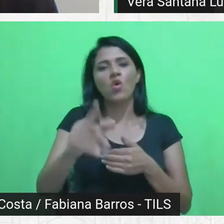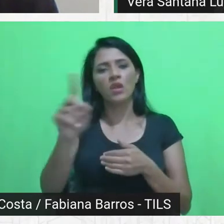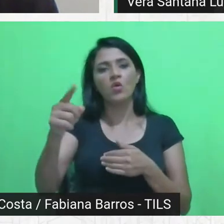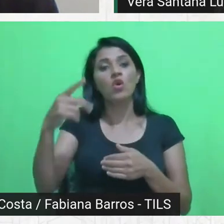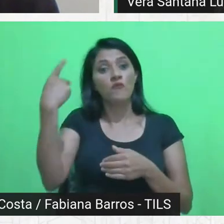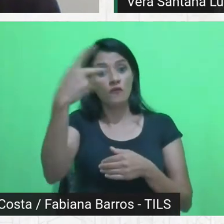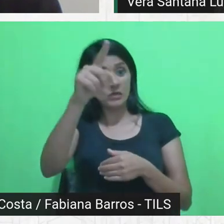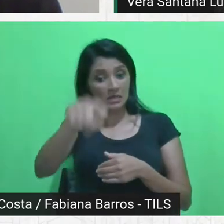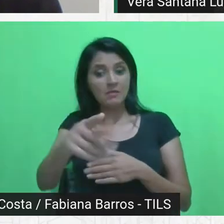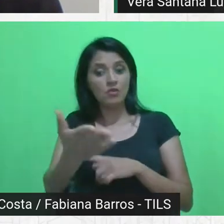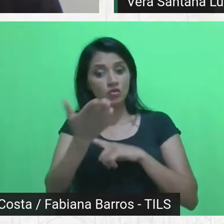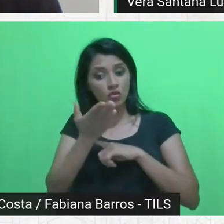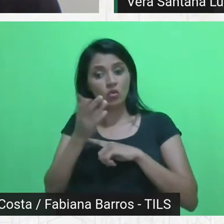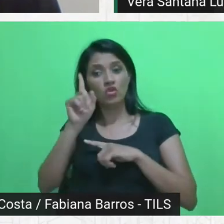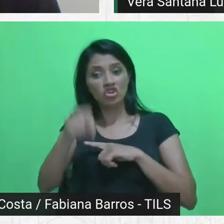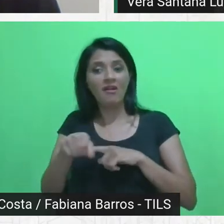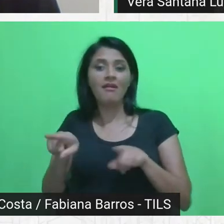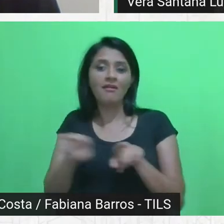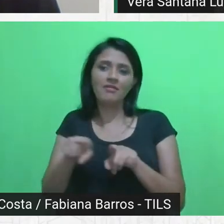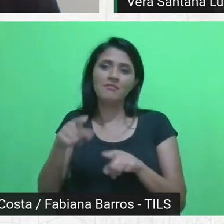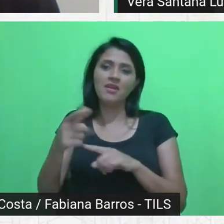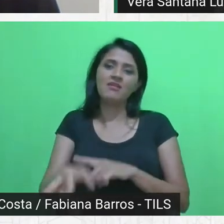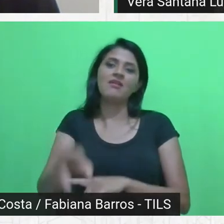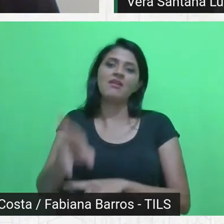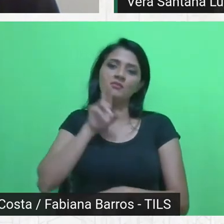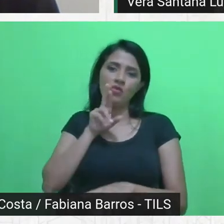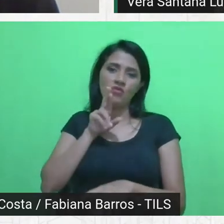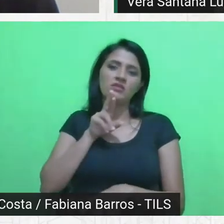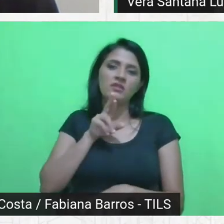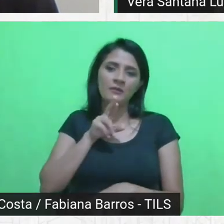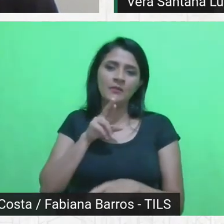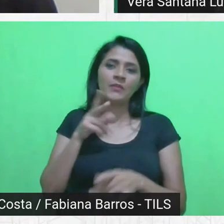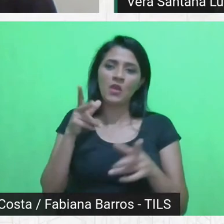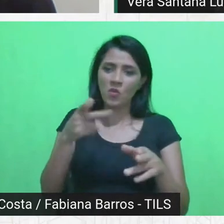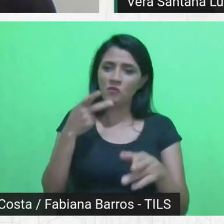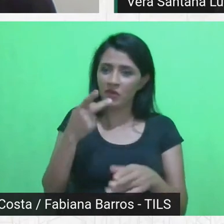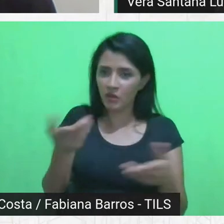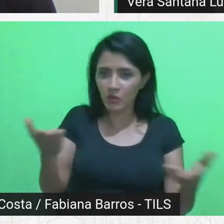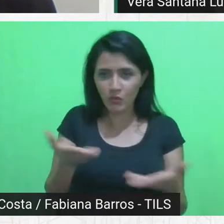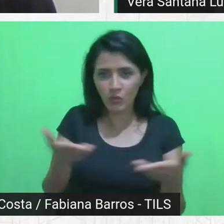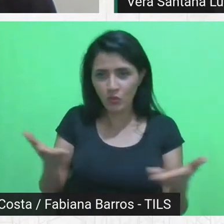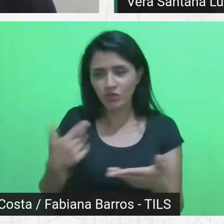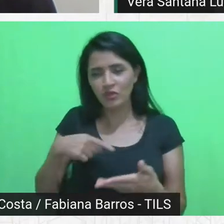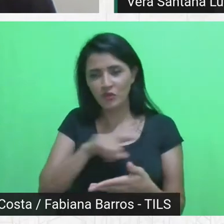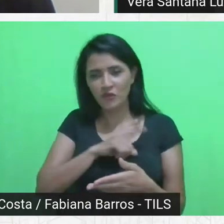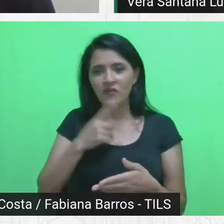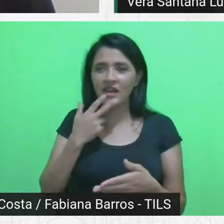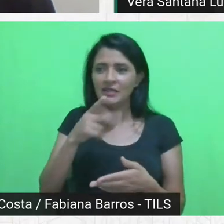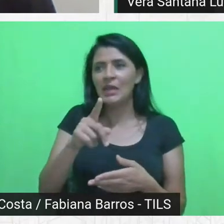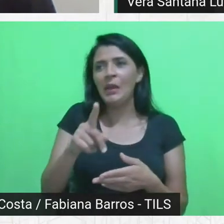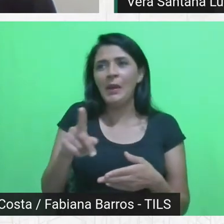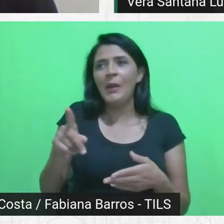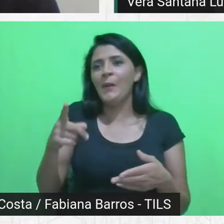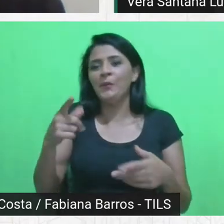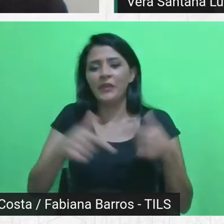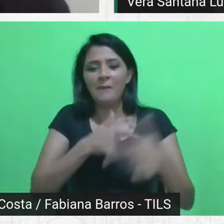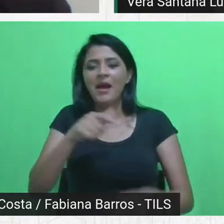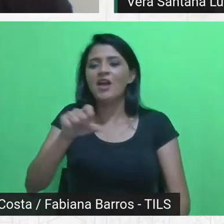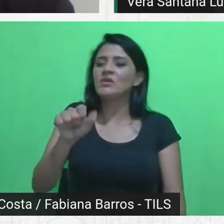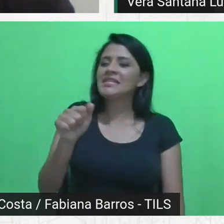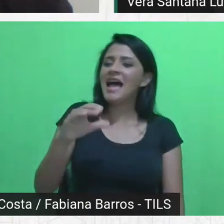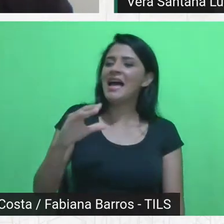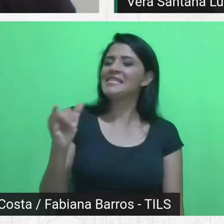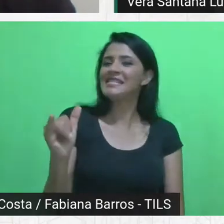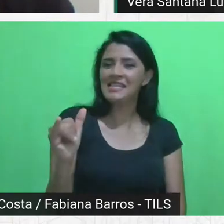resposta e é como disse hoje também, a gente faz um trabalho saci, com a pernação, mas acho que é saci em povo, o